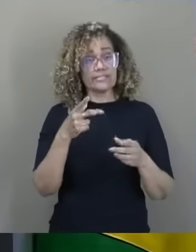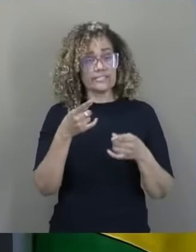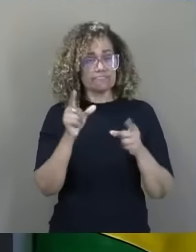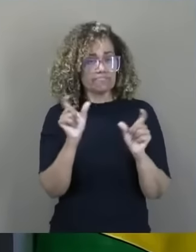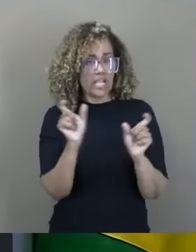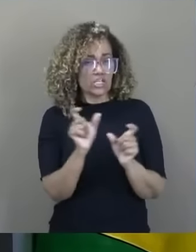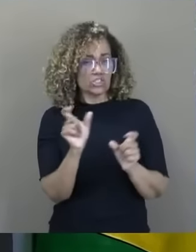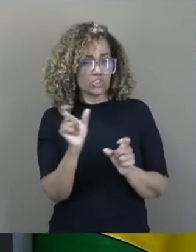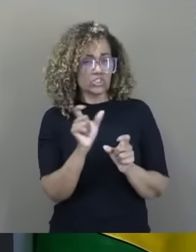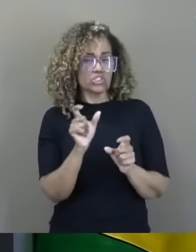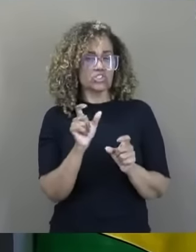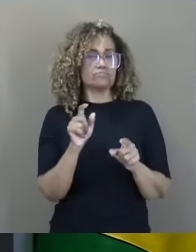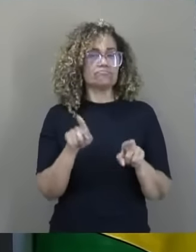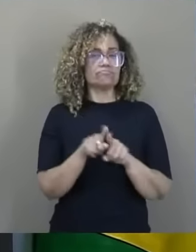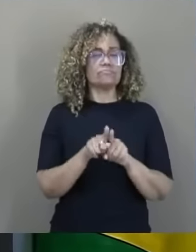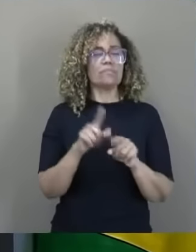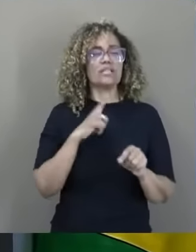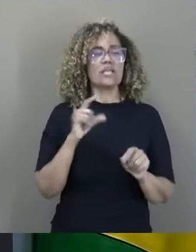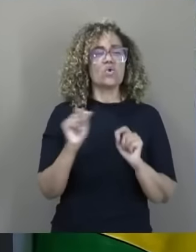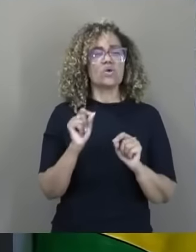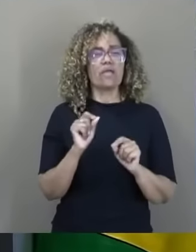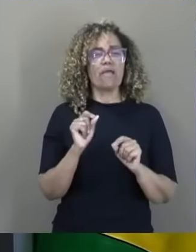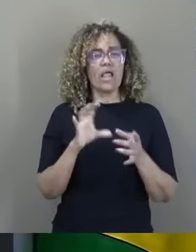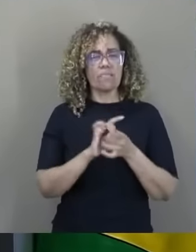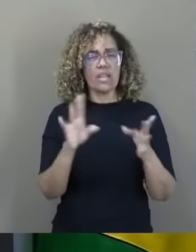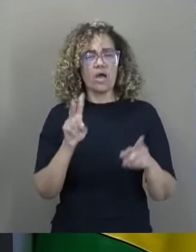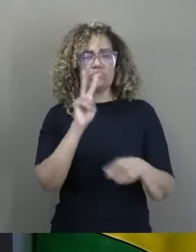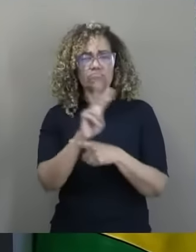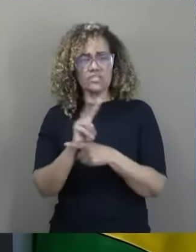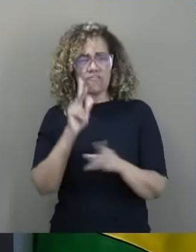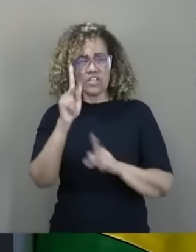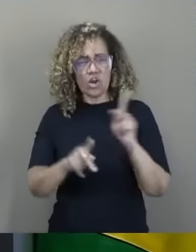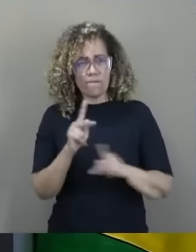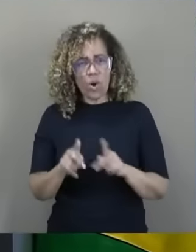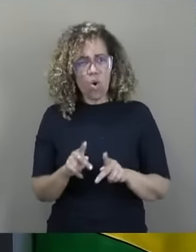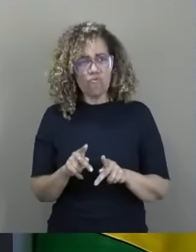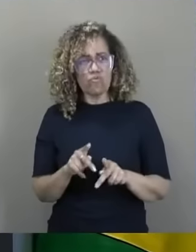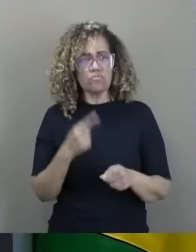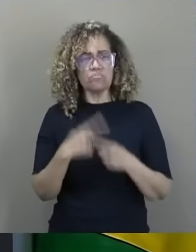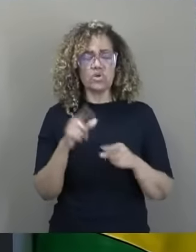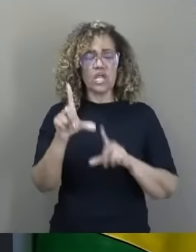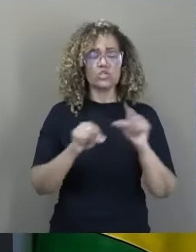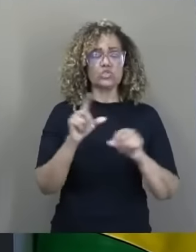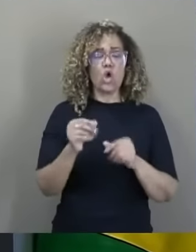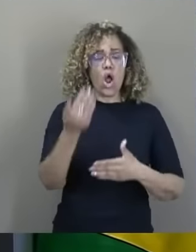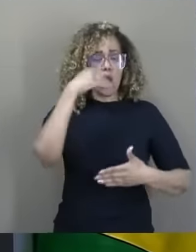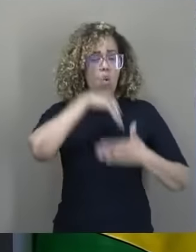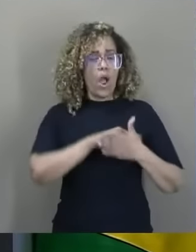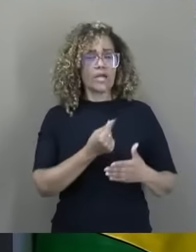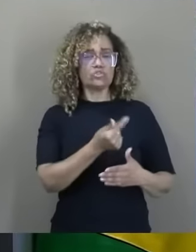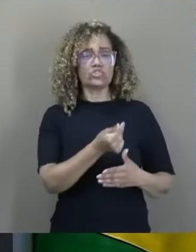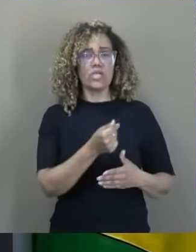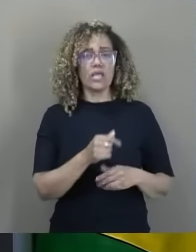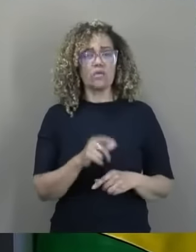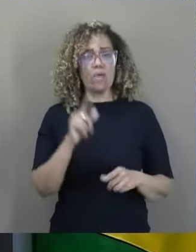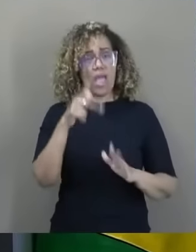Estou sendo liberal. Você está vendo que um político de direita está sendo liberal e está defendendo o povo? Porque ele escolhe, pega o dinheiro e fica com o dinheiro. Isso aqui é literalmente